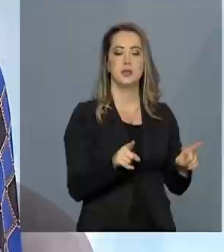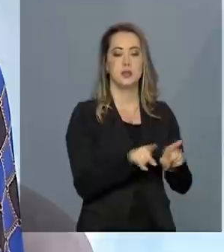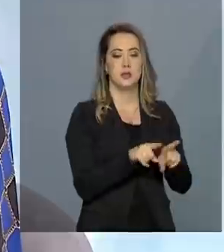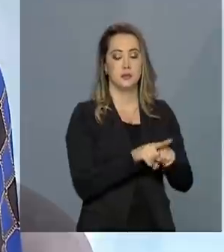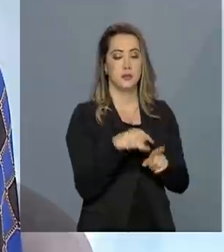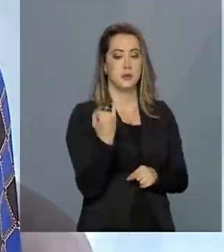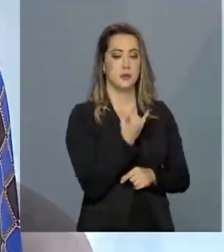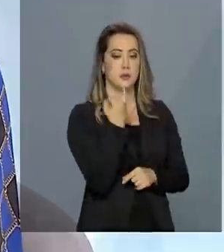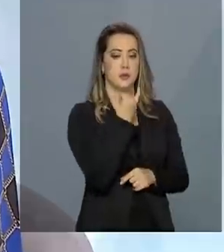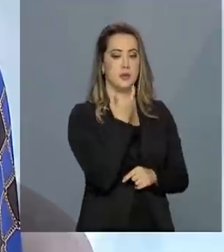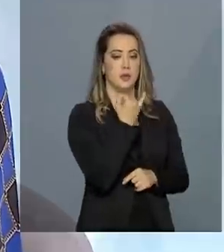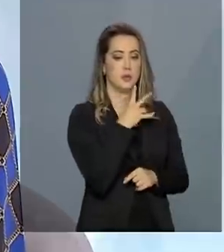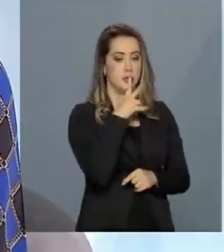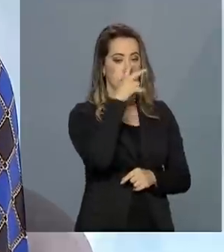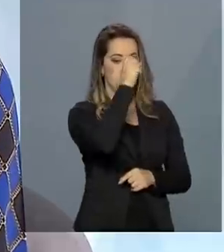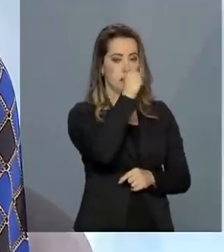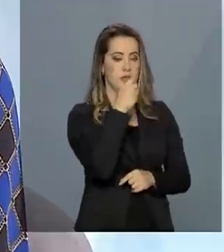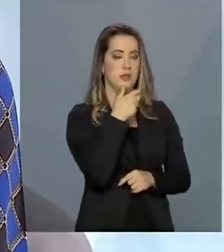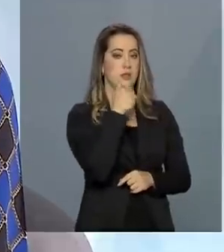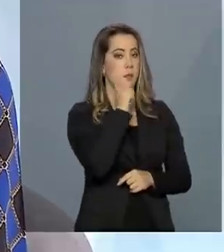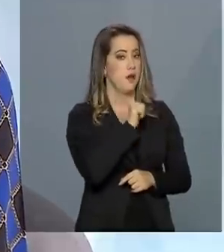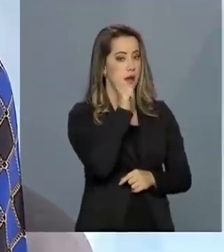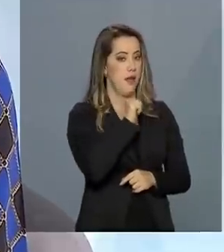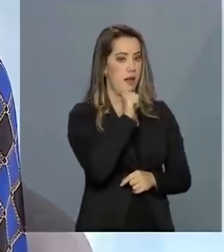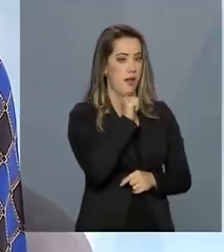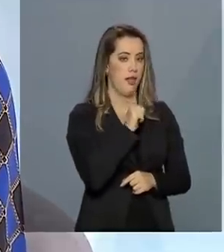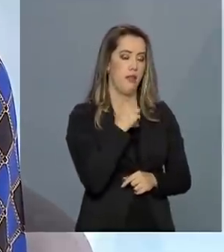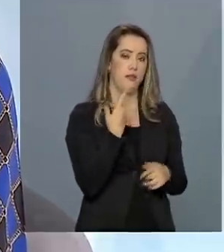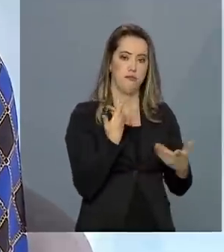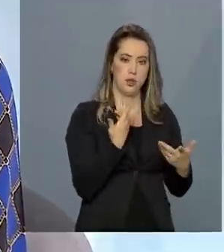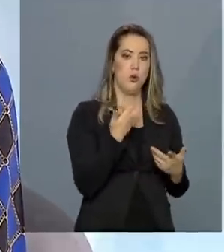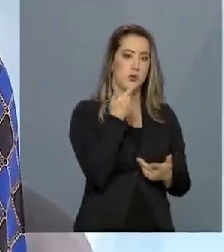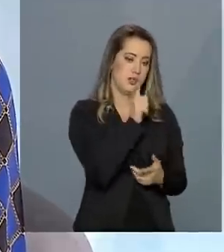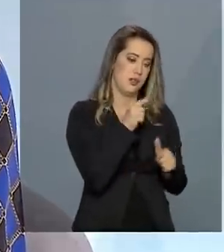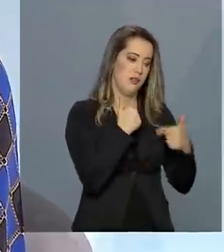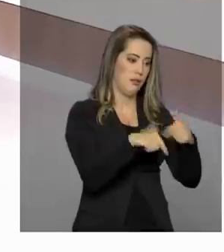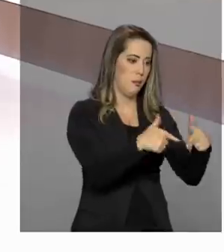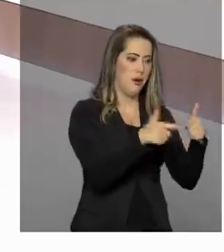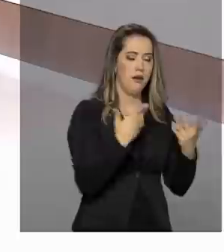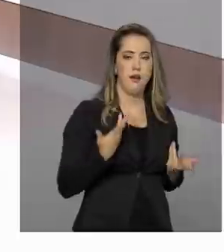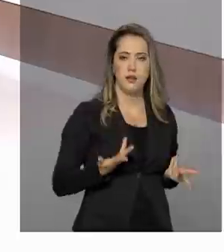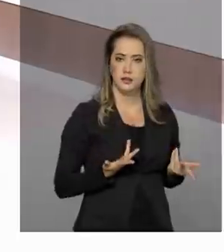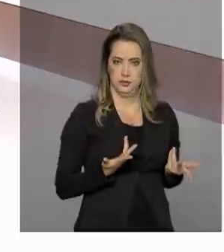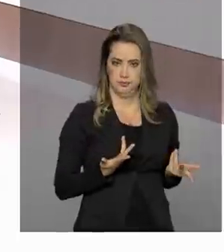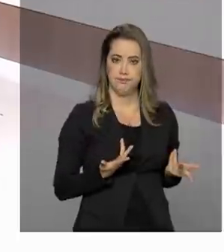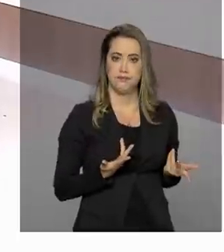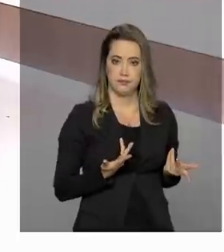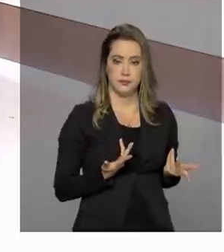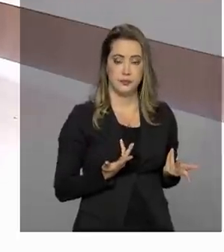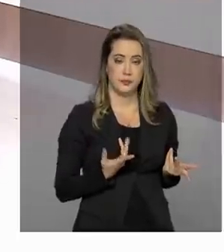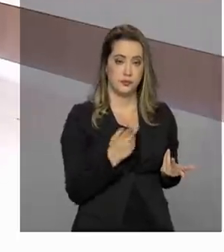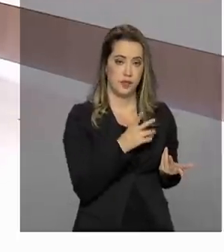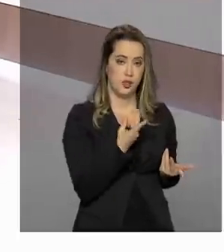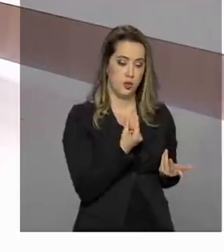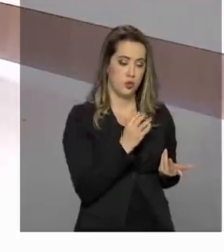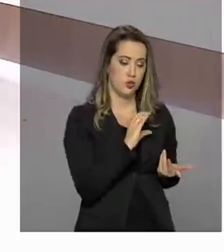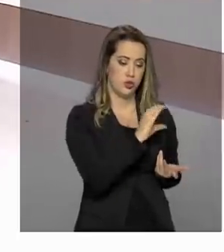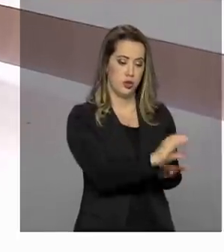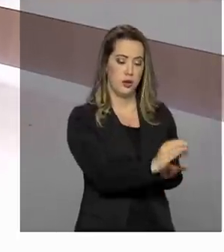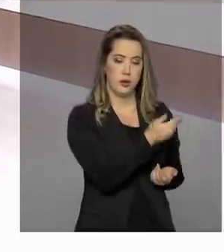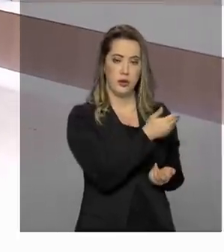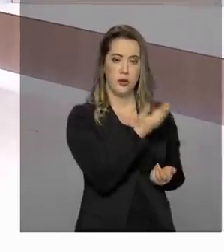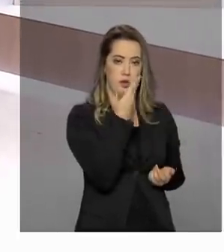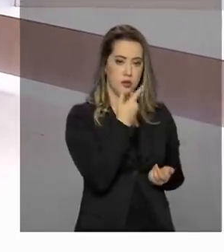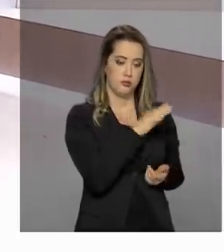essencial para o fortalecimento da mulher no mercado de trabalho. O aumento desses investimentos na educação infantil,